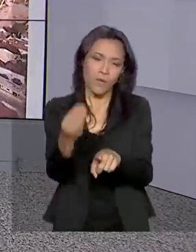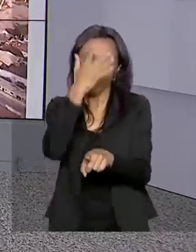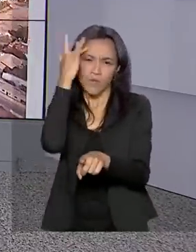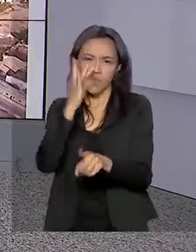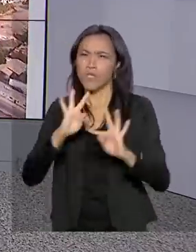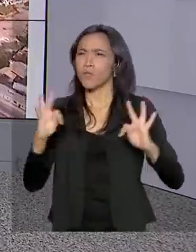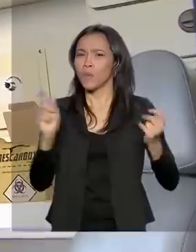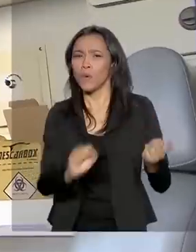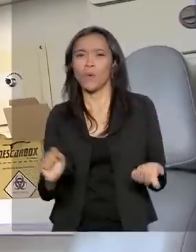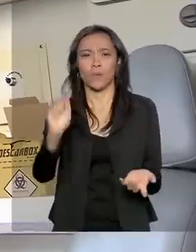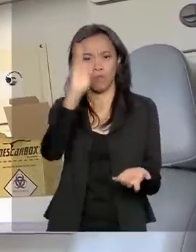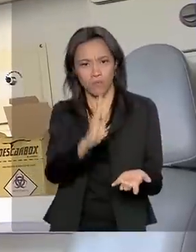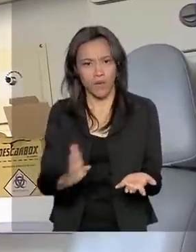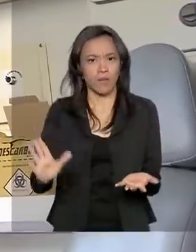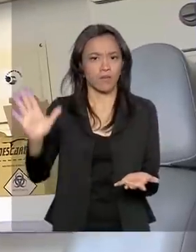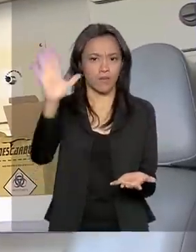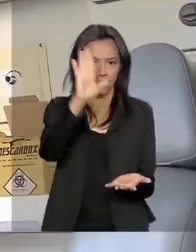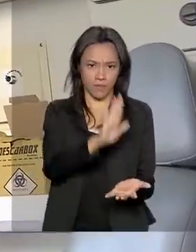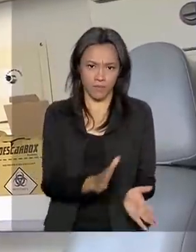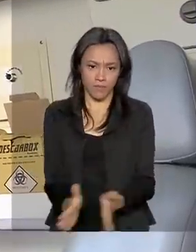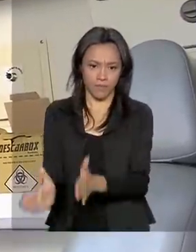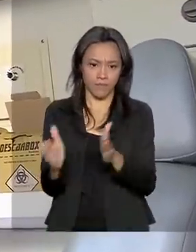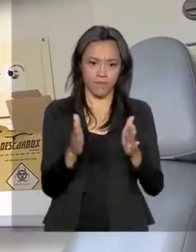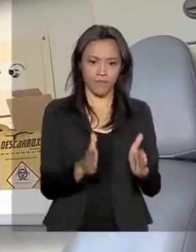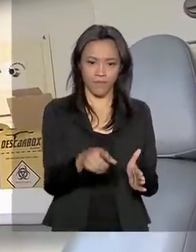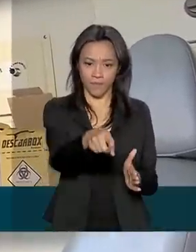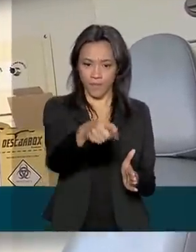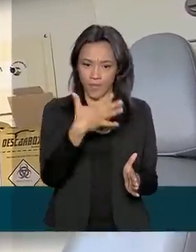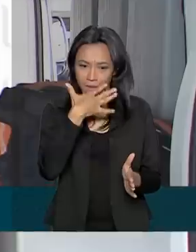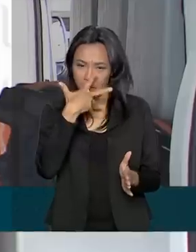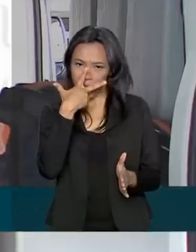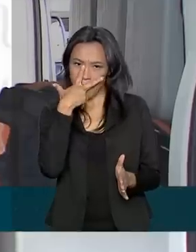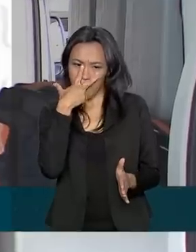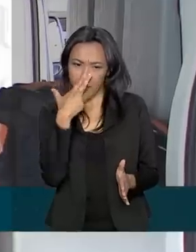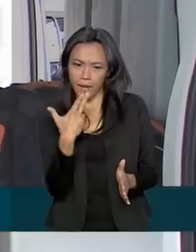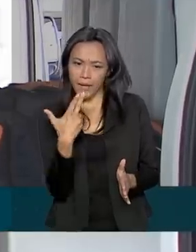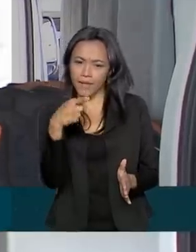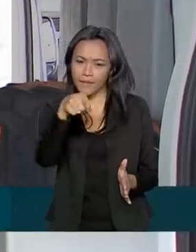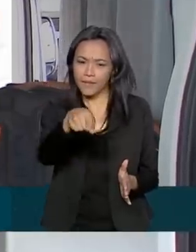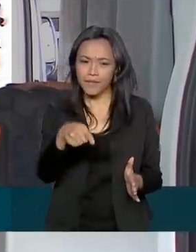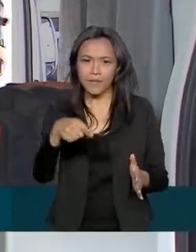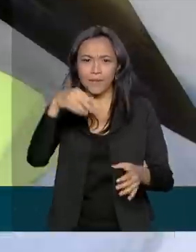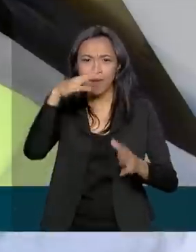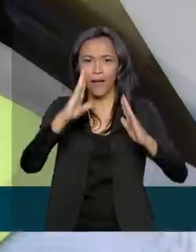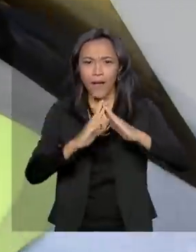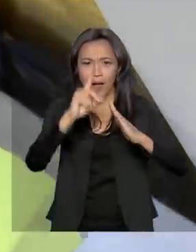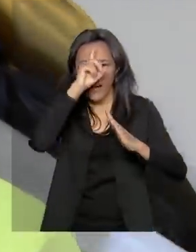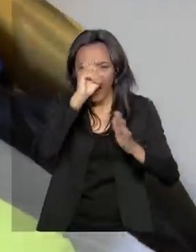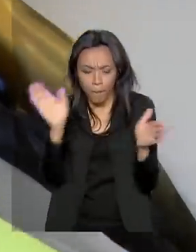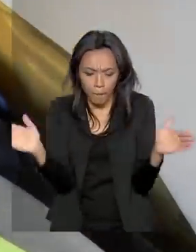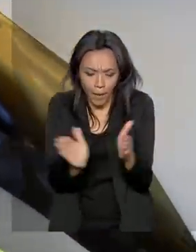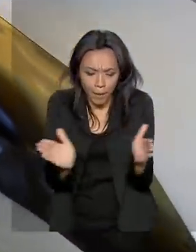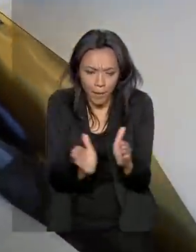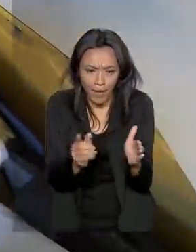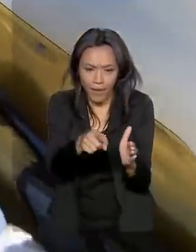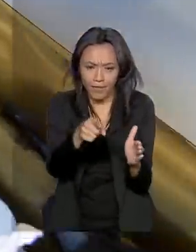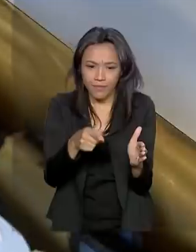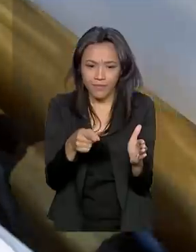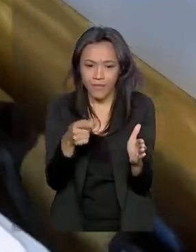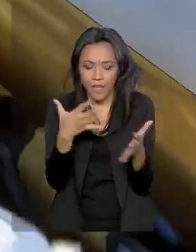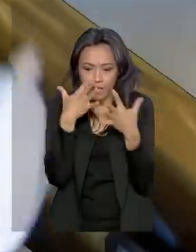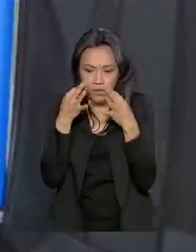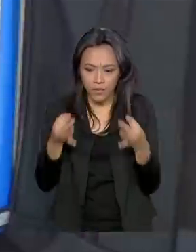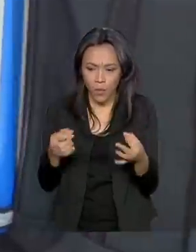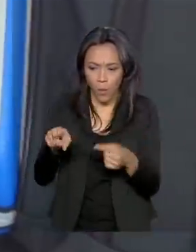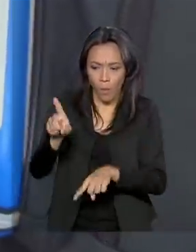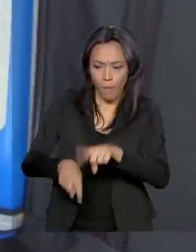todo o país. À primeira vista, parece um pequeno consultório médico. Um olhar mais atento revela